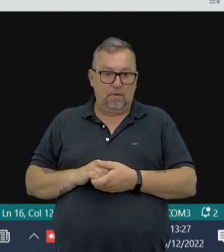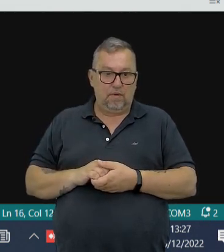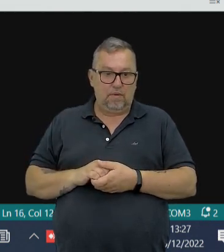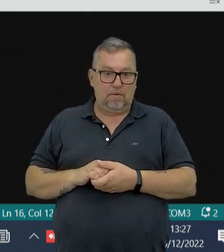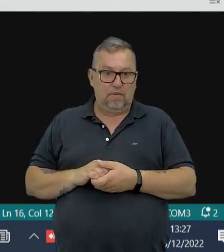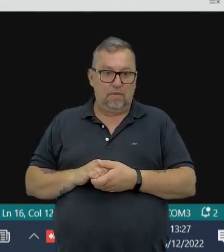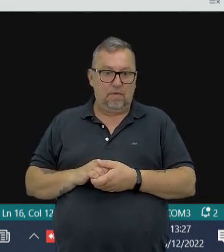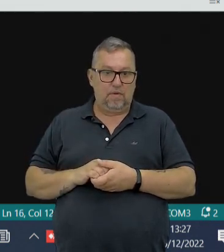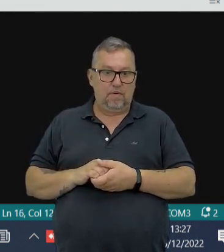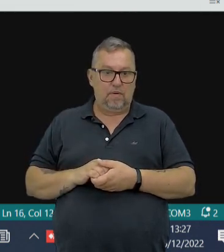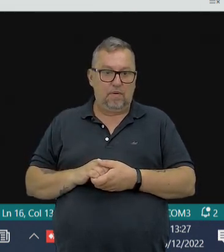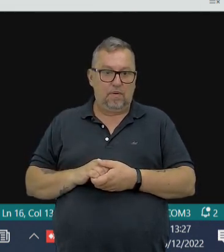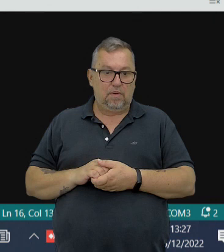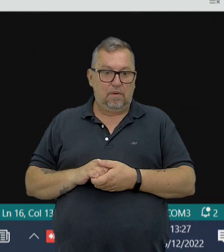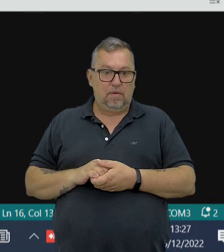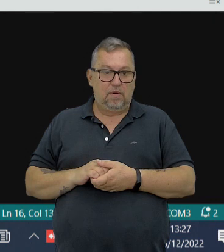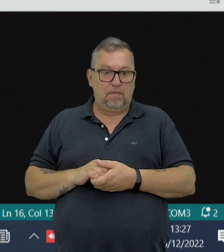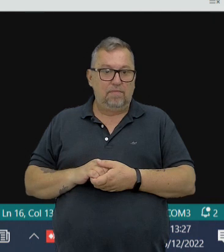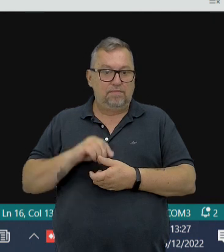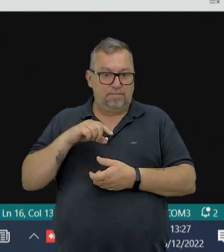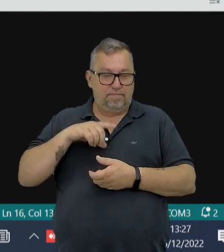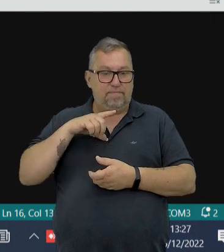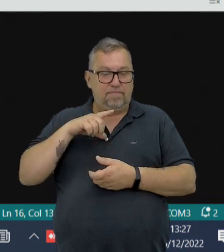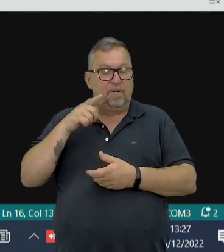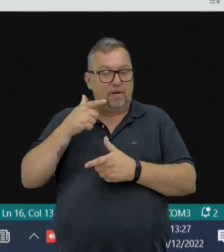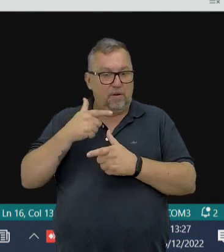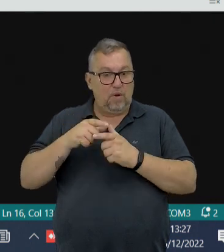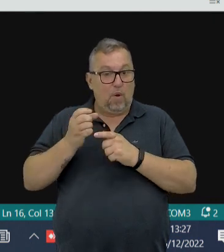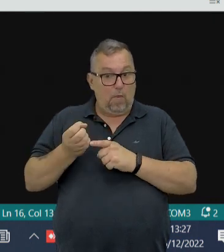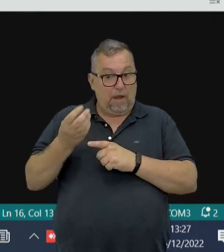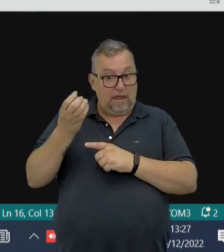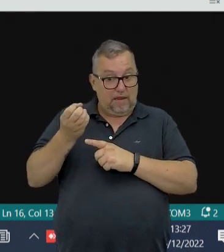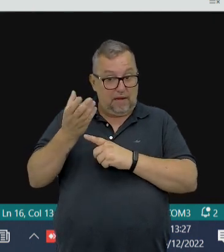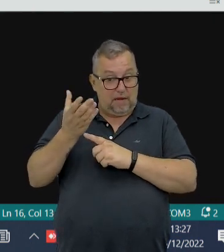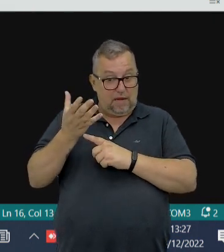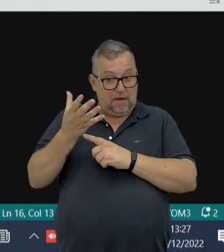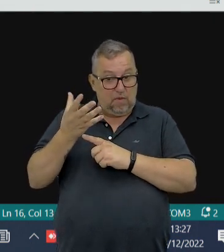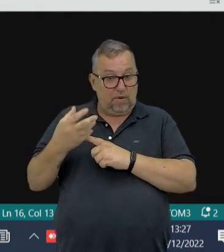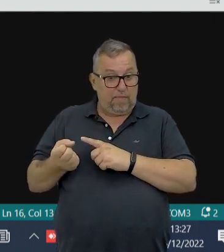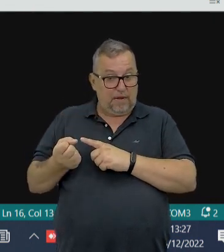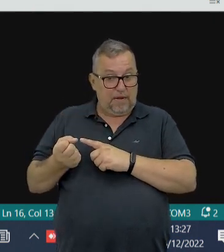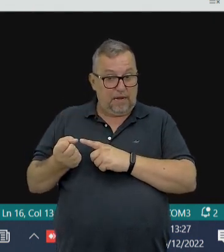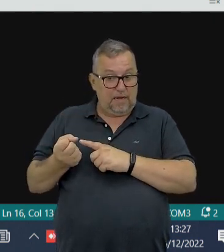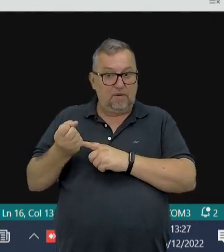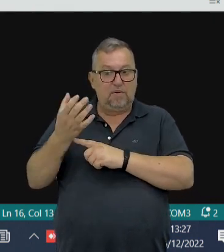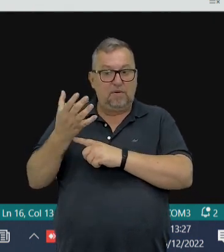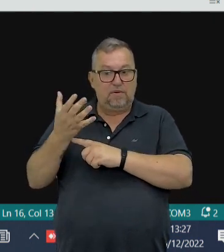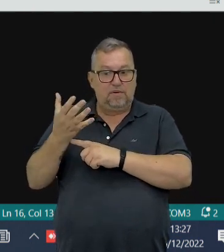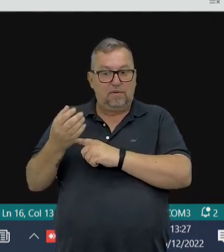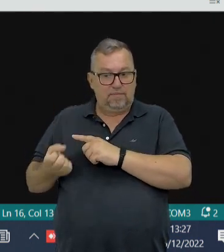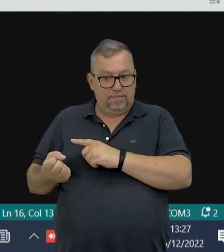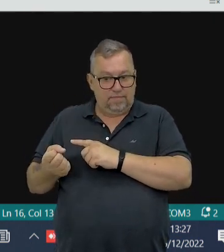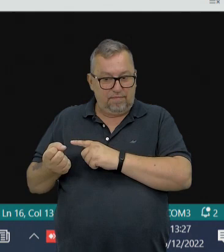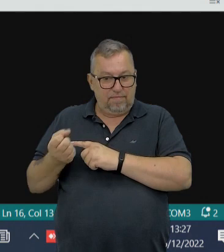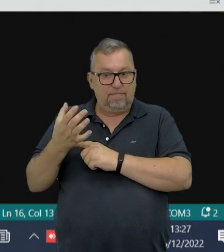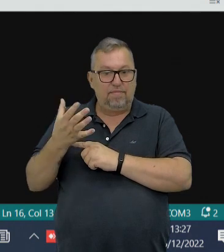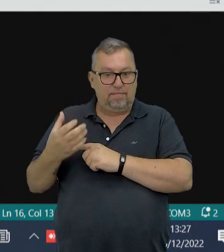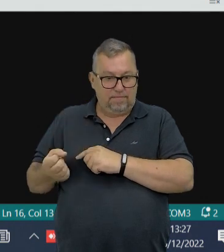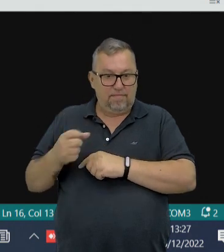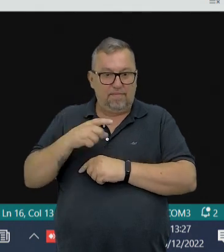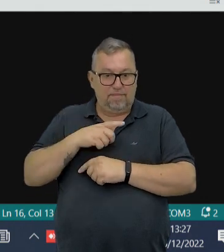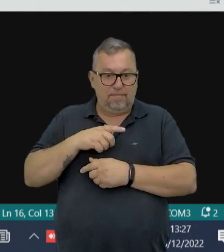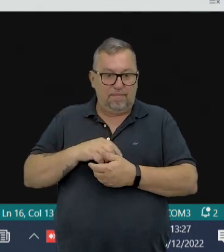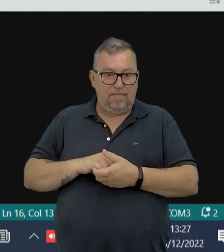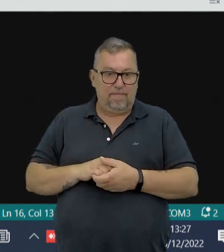aonde apaga, e coloco mil, porque eu tenho um programa para acender, um comando para acender, e um comando para apagar.